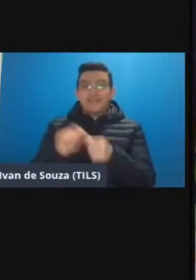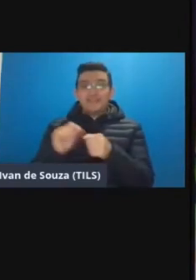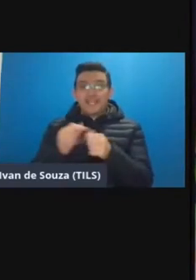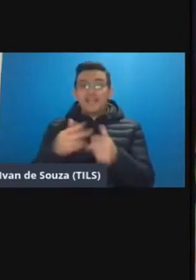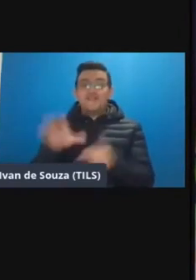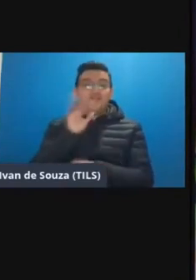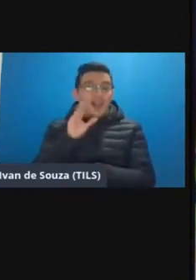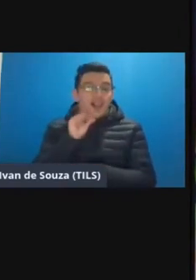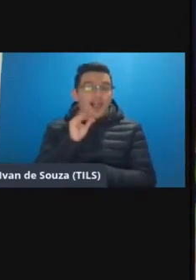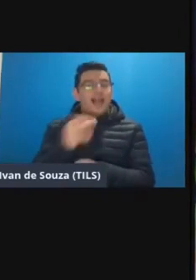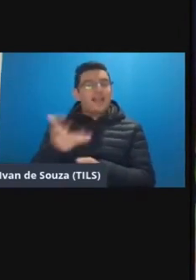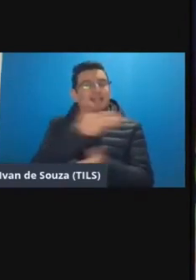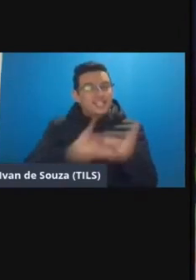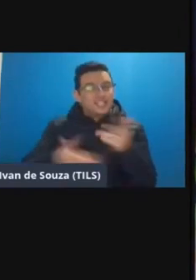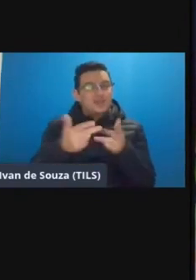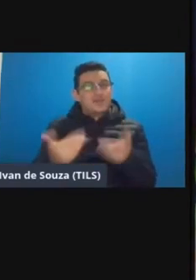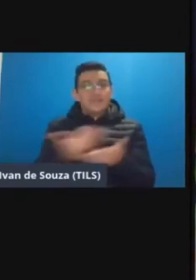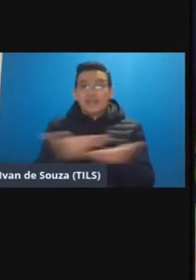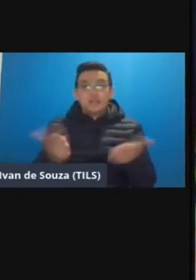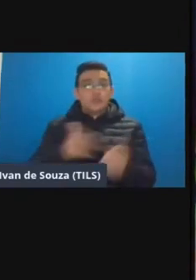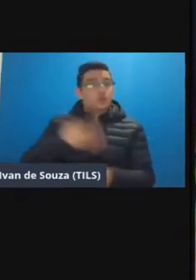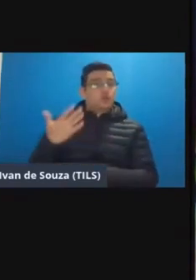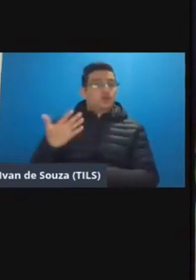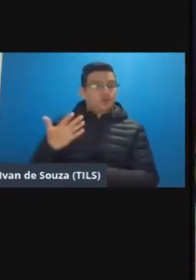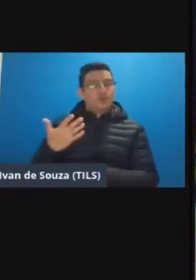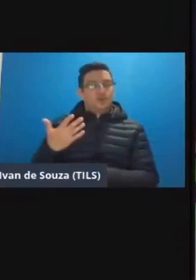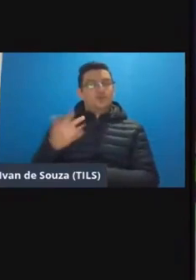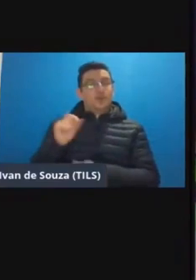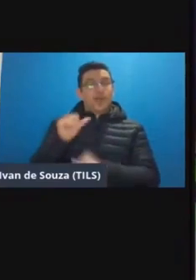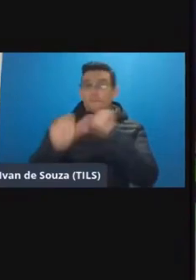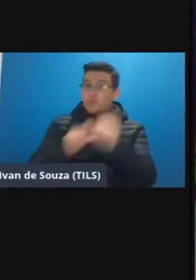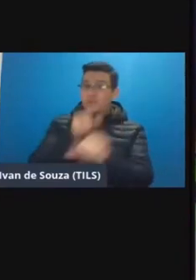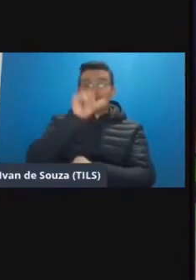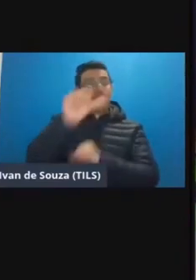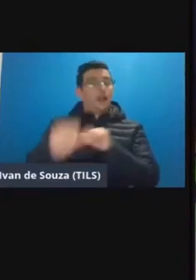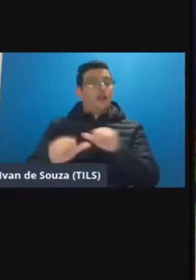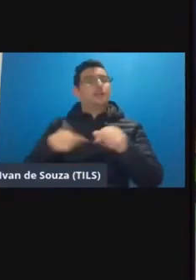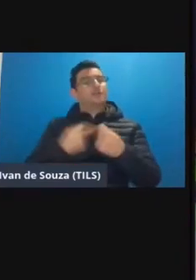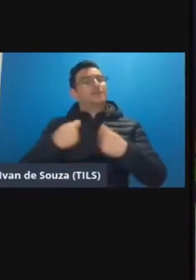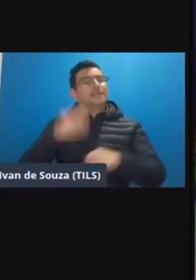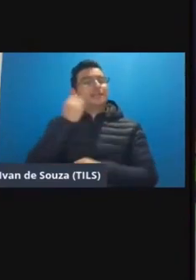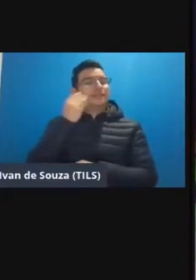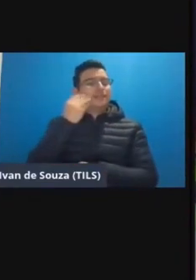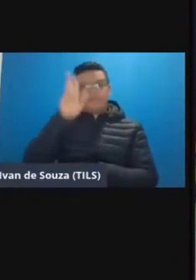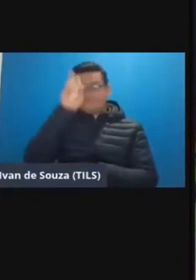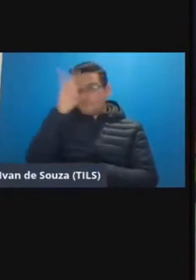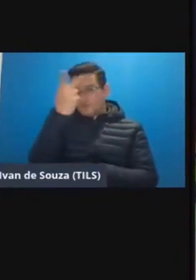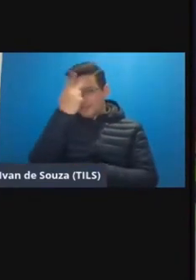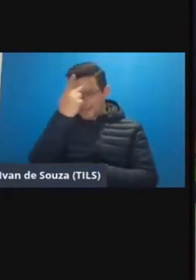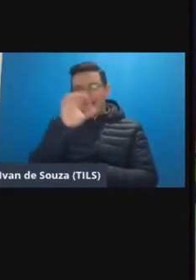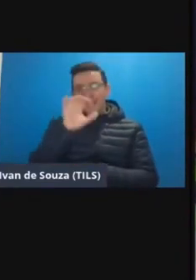falar interagir alguma coisa eles levam susto é a mudança radical né a gente precisa tentar mudar a chave né mudar o